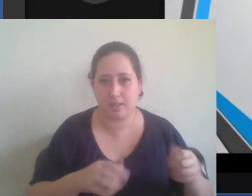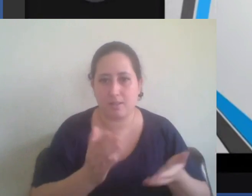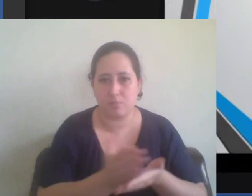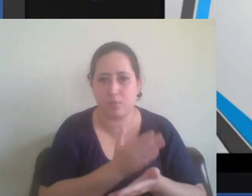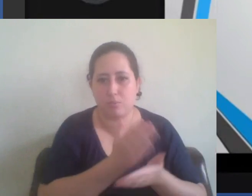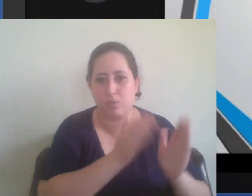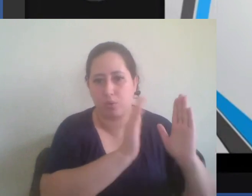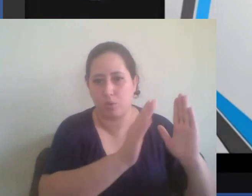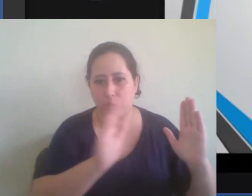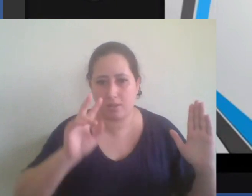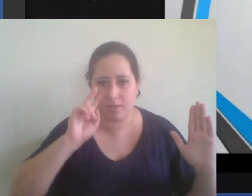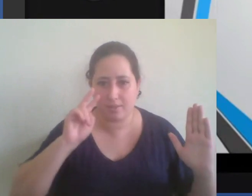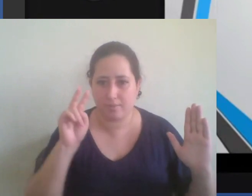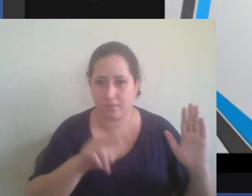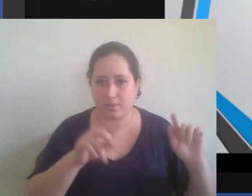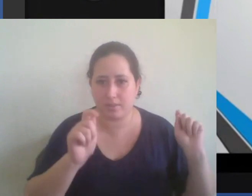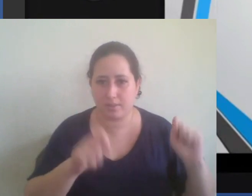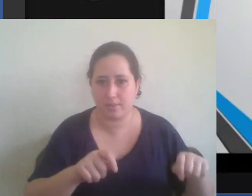esses acertos não